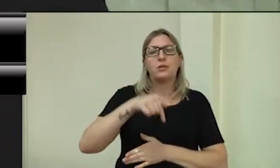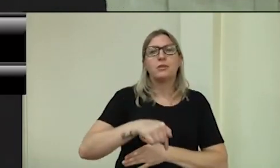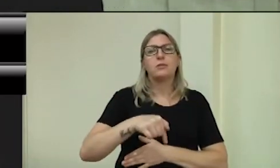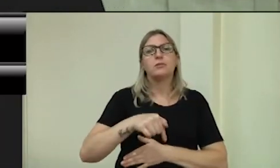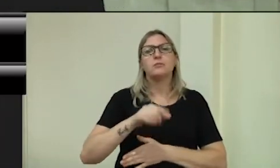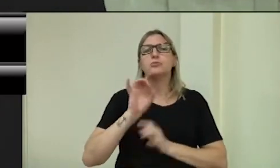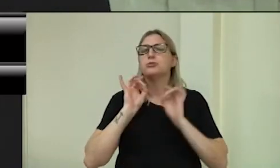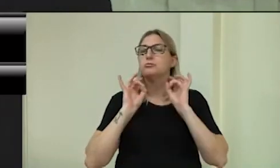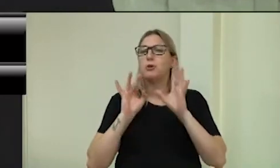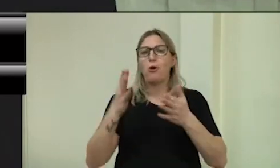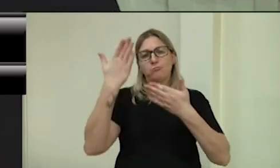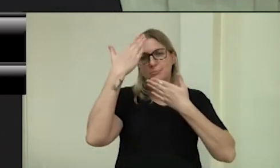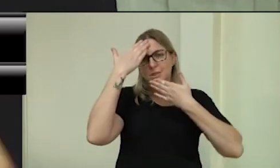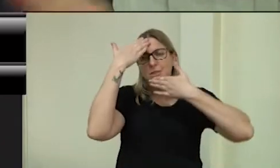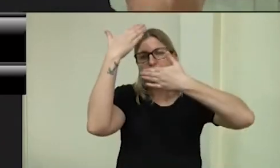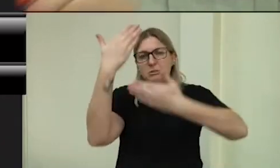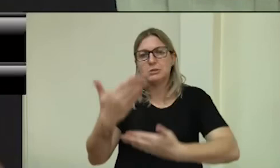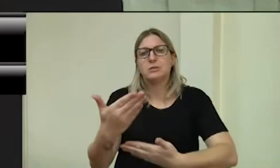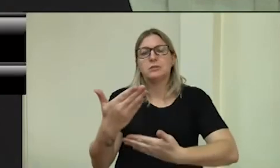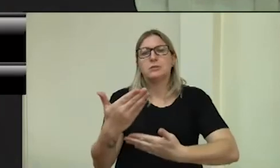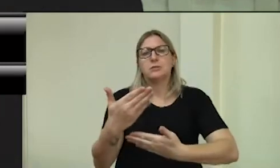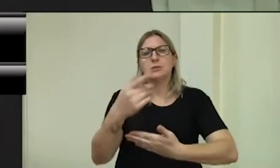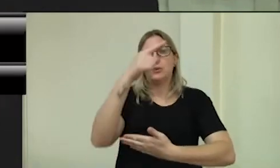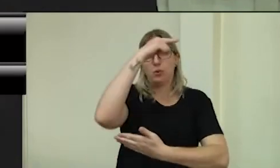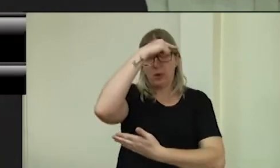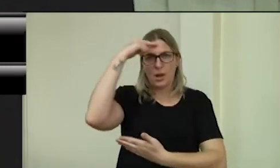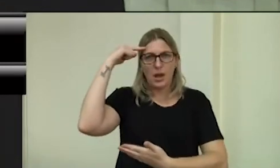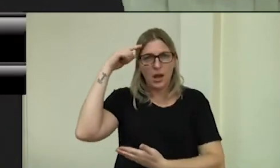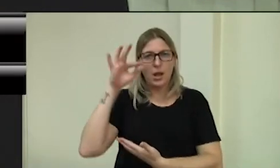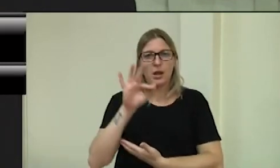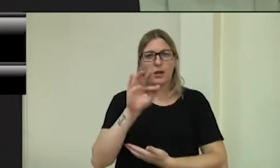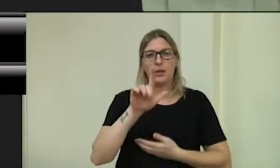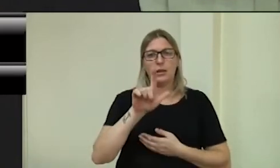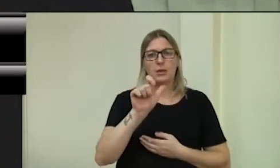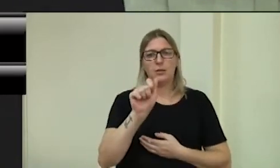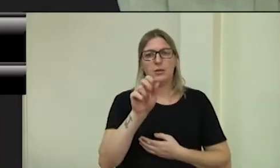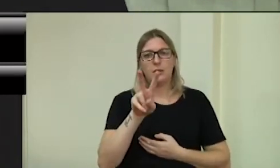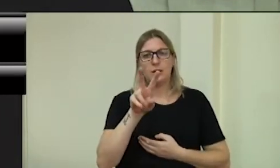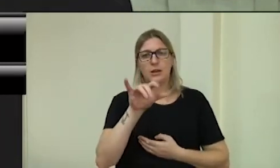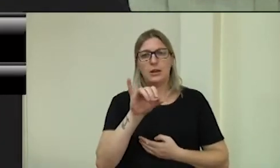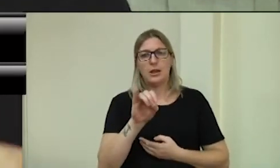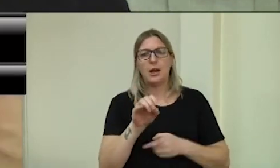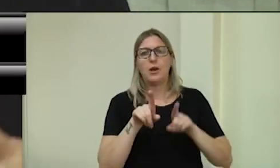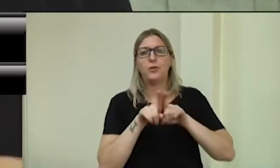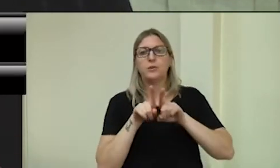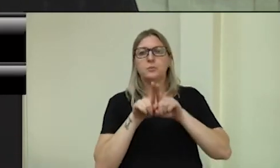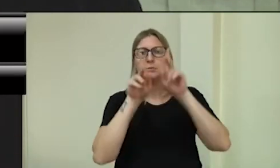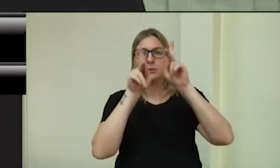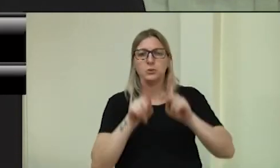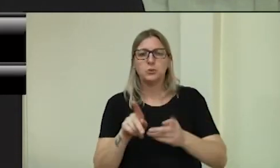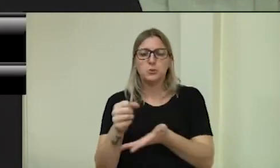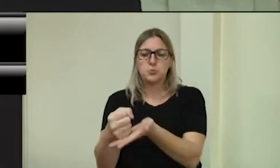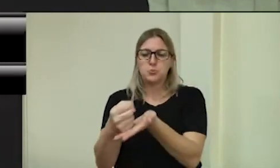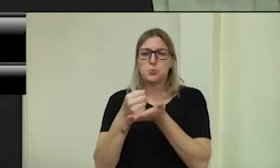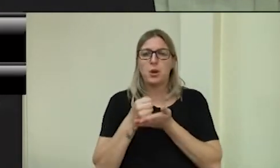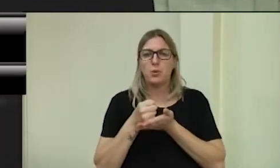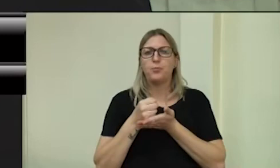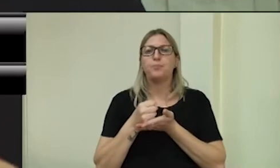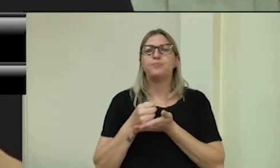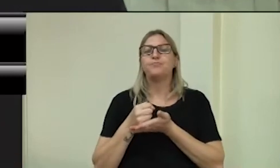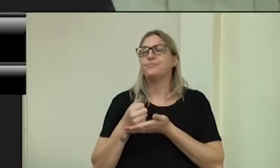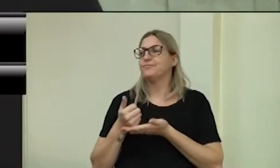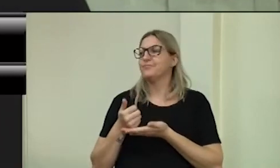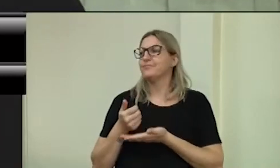só agradecer o Ale, o Flávio, as pessoas que me deram força, não Ale?